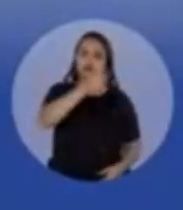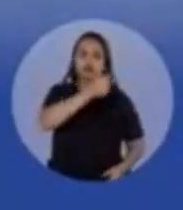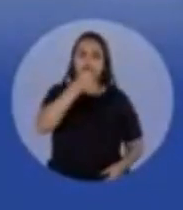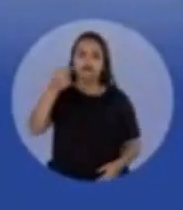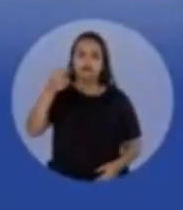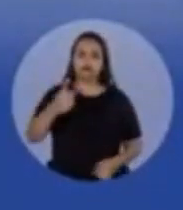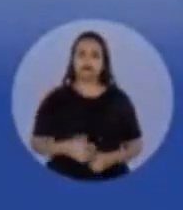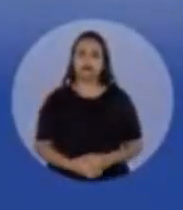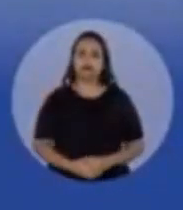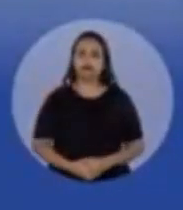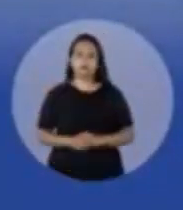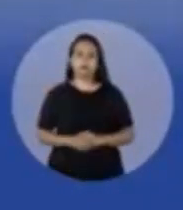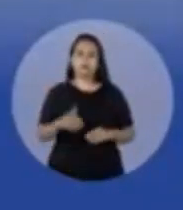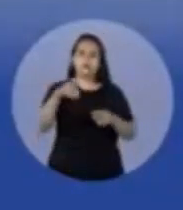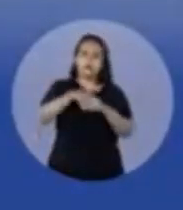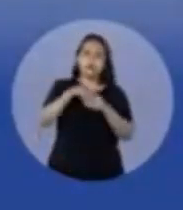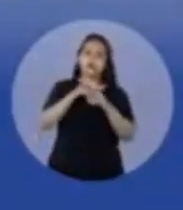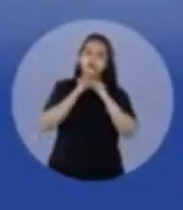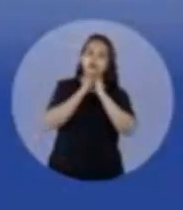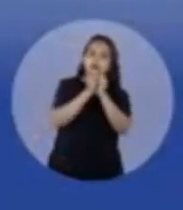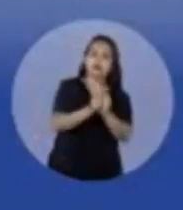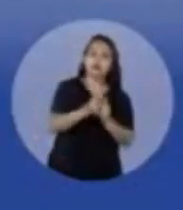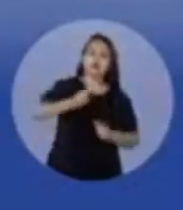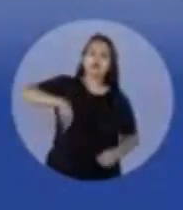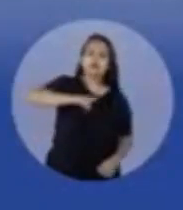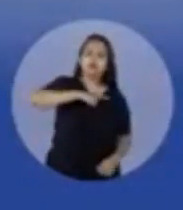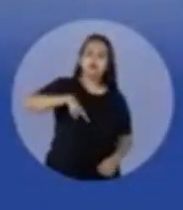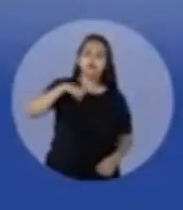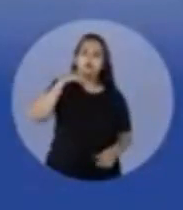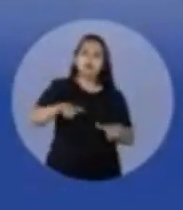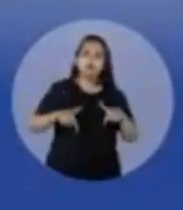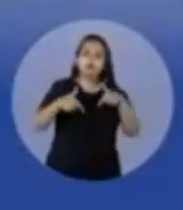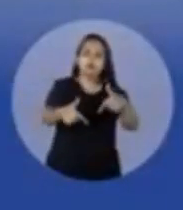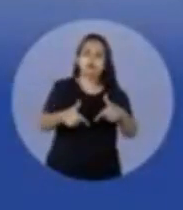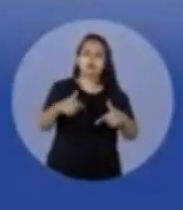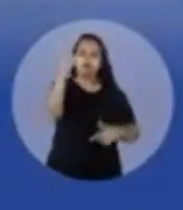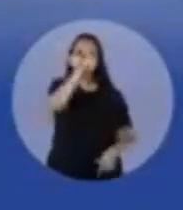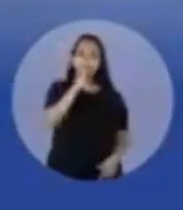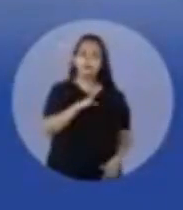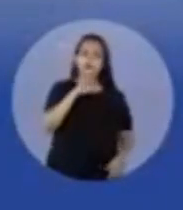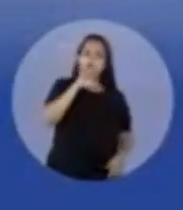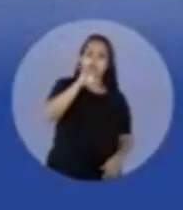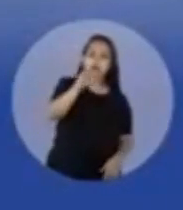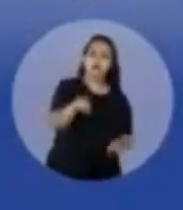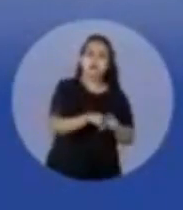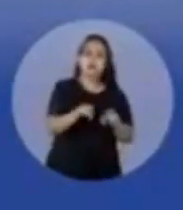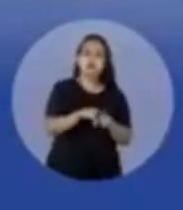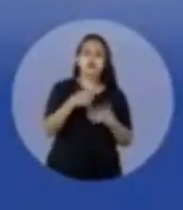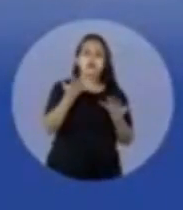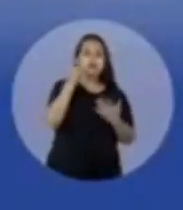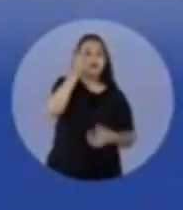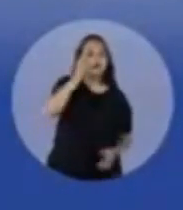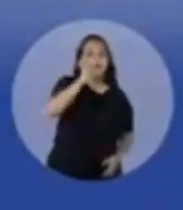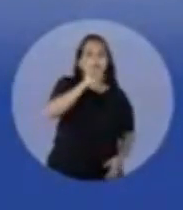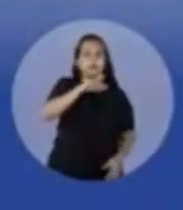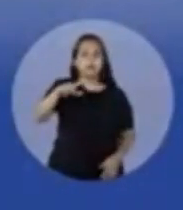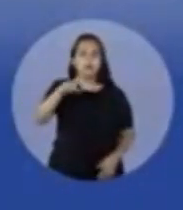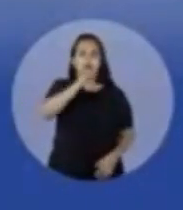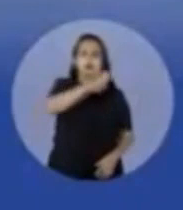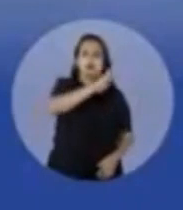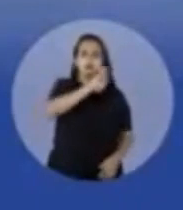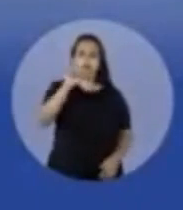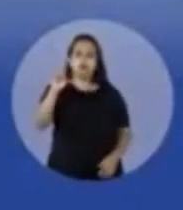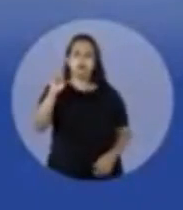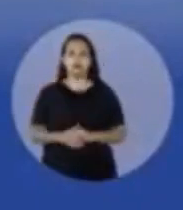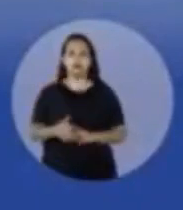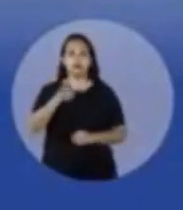Doutor Luizinho, 11,77. Vamos juntos lutar pelo Rio e pelo Brasil. Quero ser seu deputado federal. Sou Cristino Áureo,